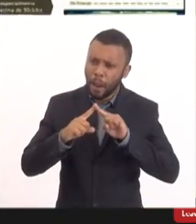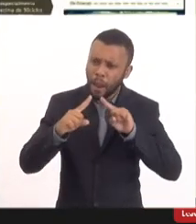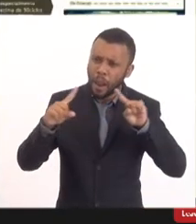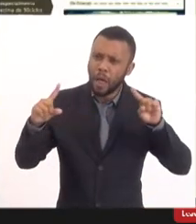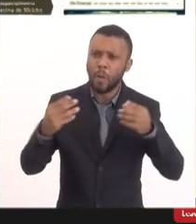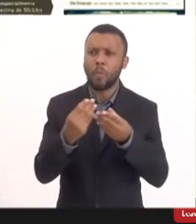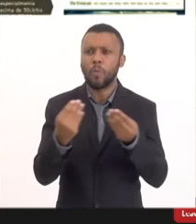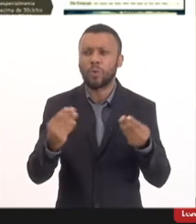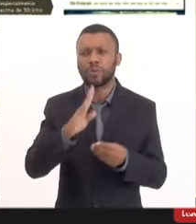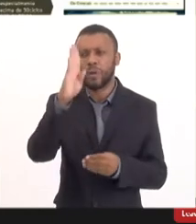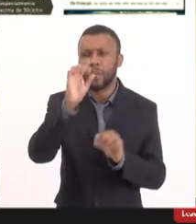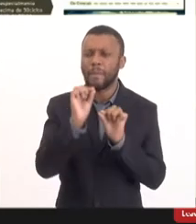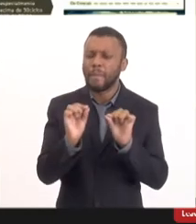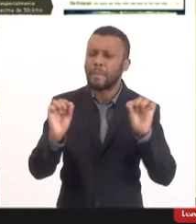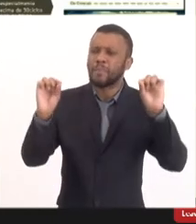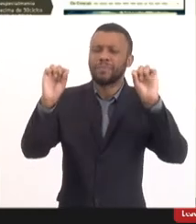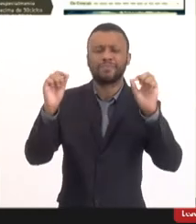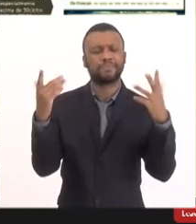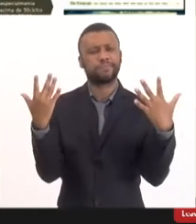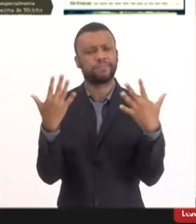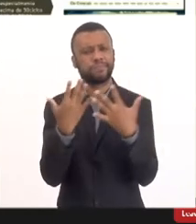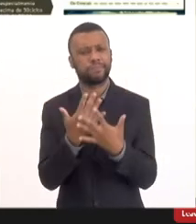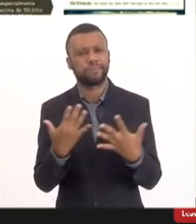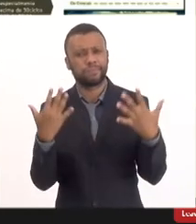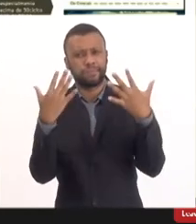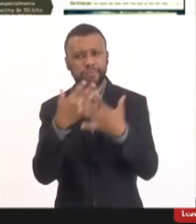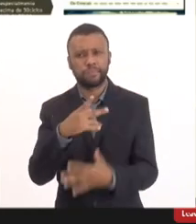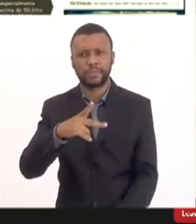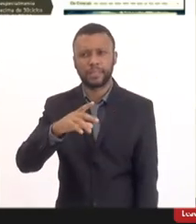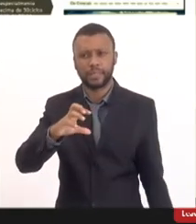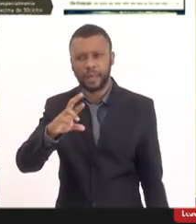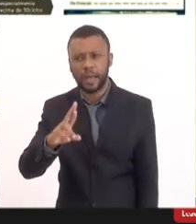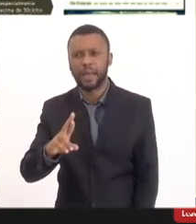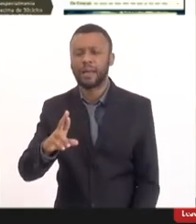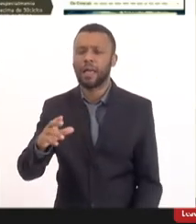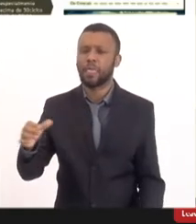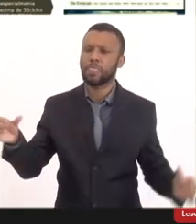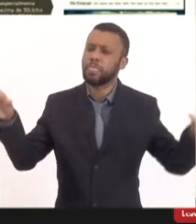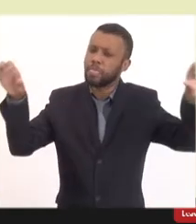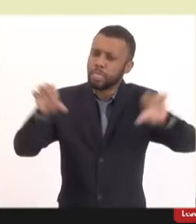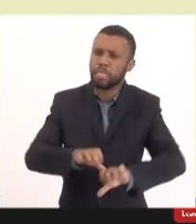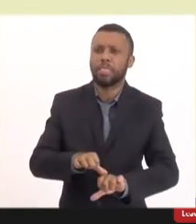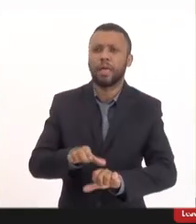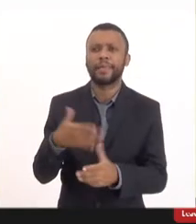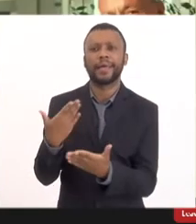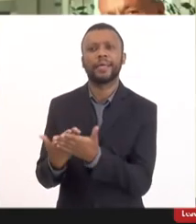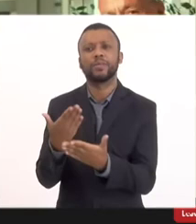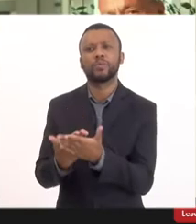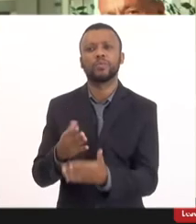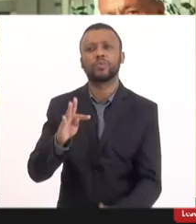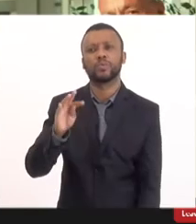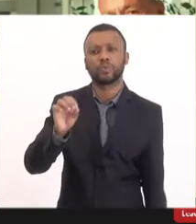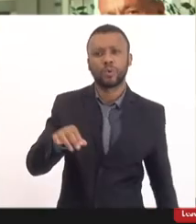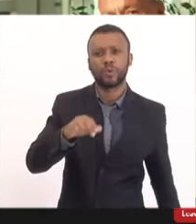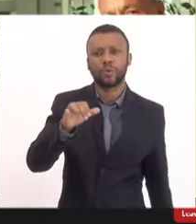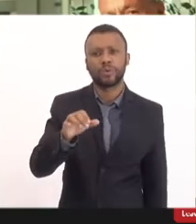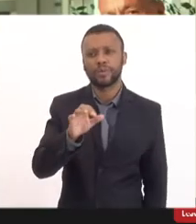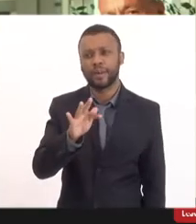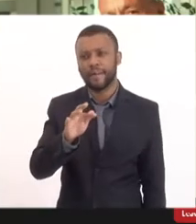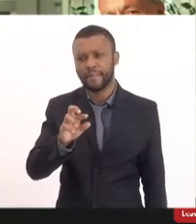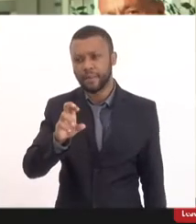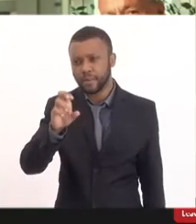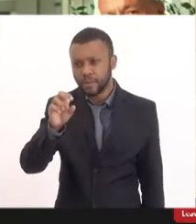Brasil é a coisa mais falaciosa do mundo o PCR é caótico esse estudo do Tom Jefferson que é simplesmente um mestre